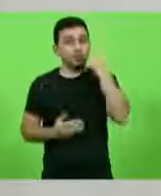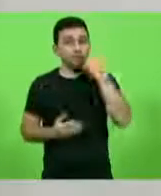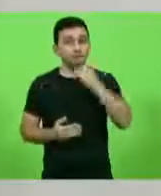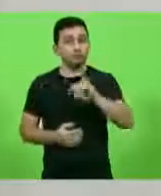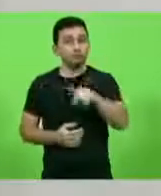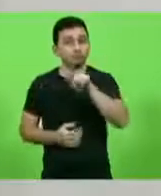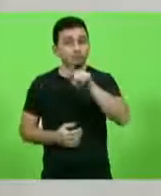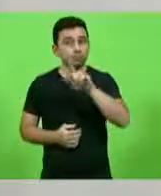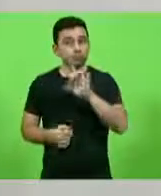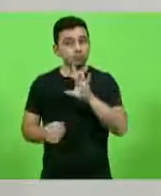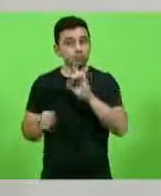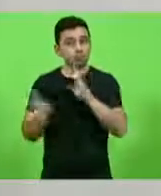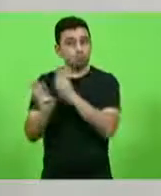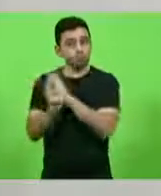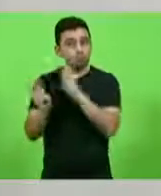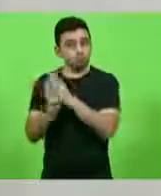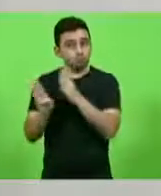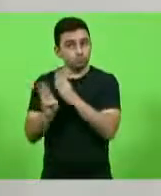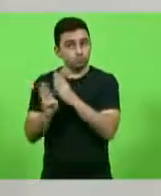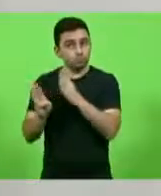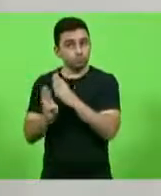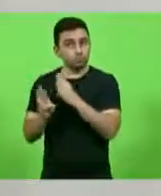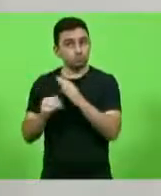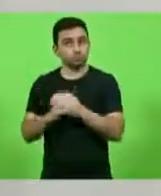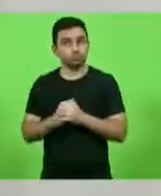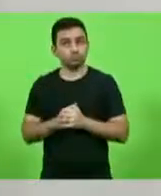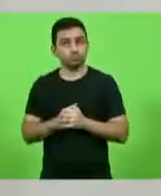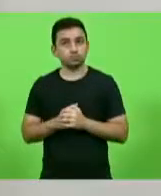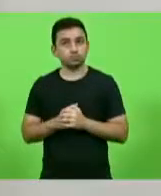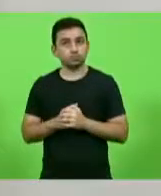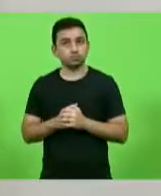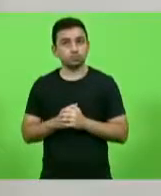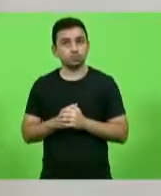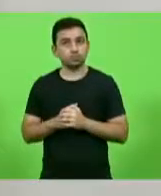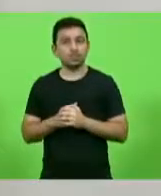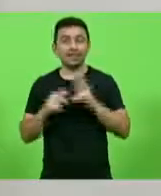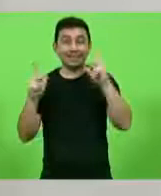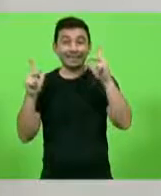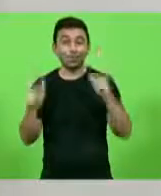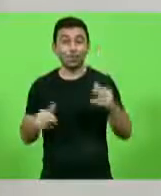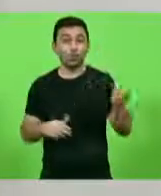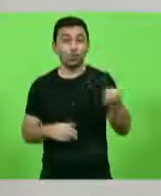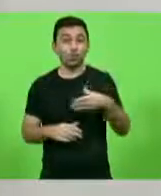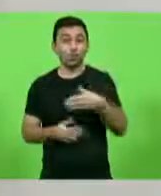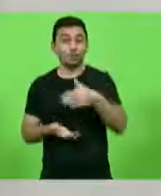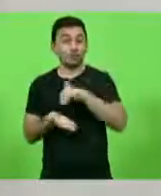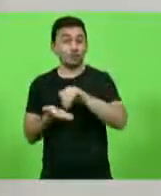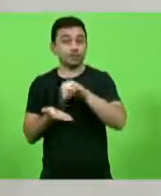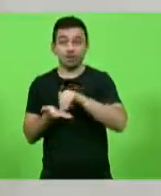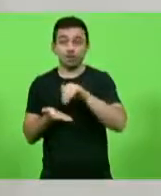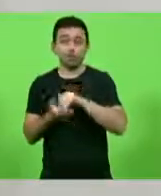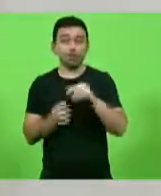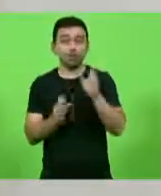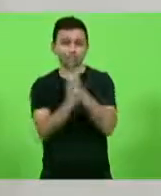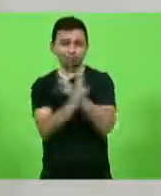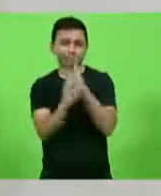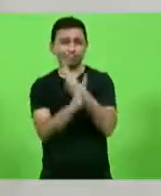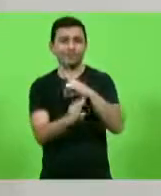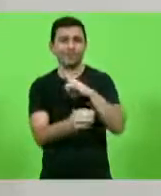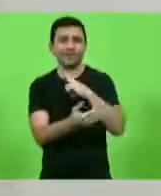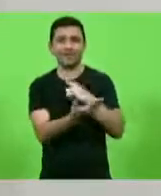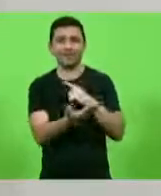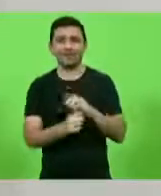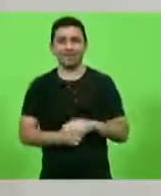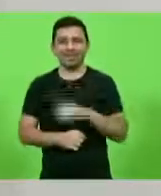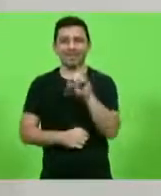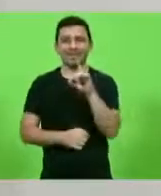investigado, certo? Mesmo a situação do novo secretário da Casa Civil, também investigado. Então, Daniela, não